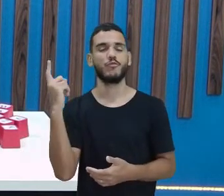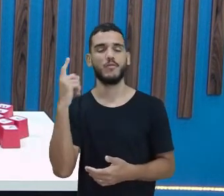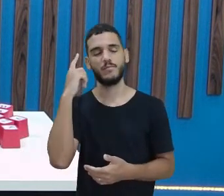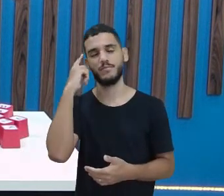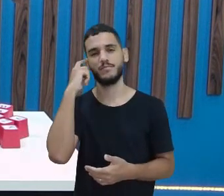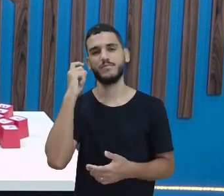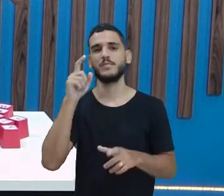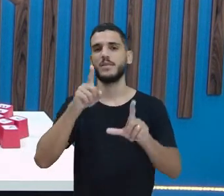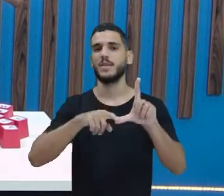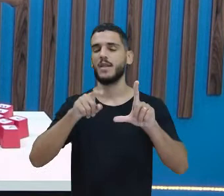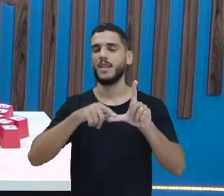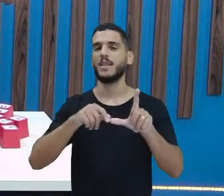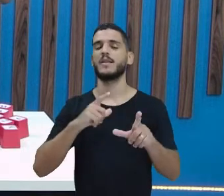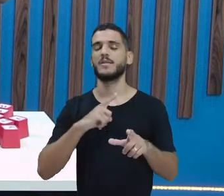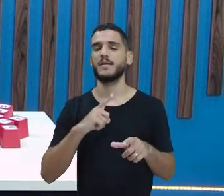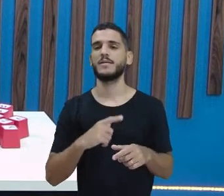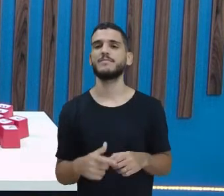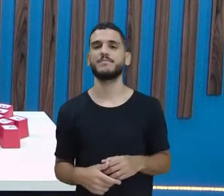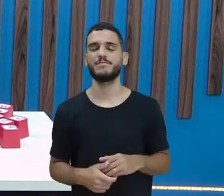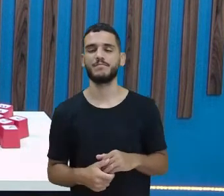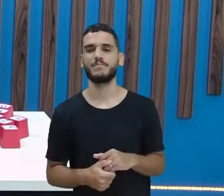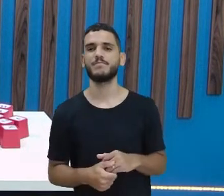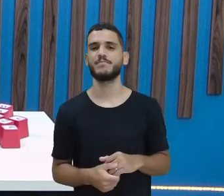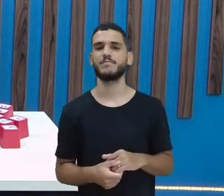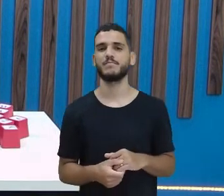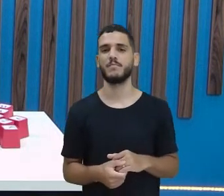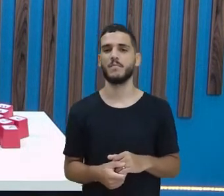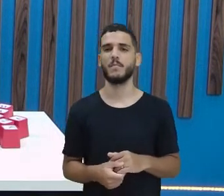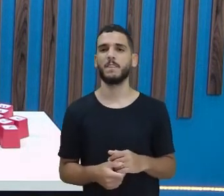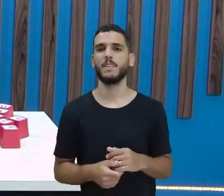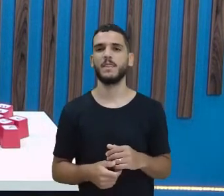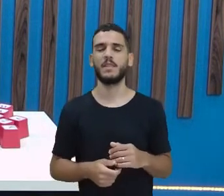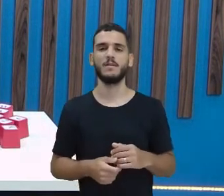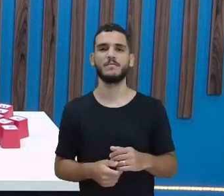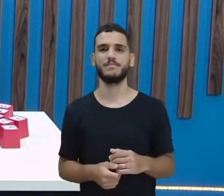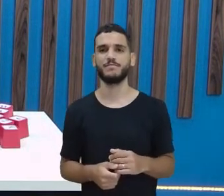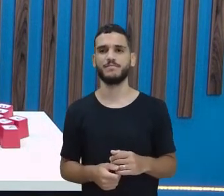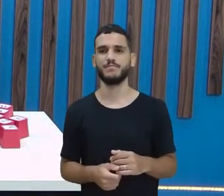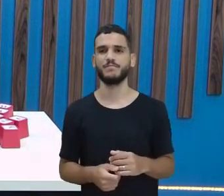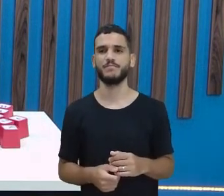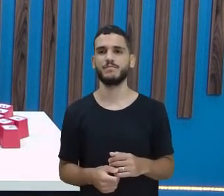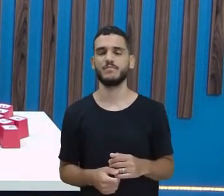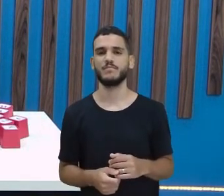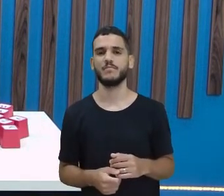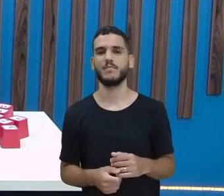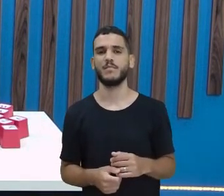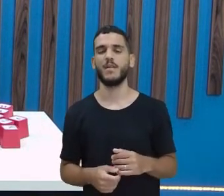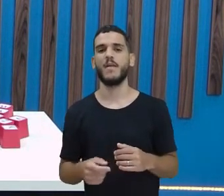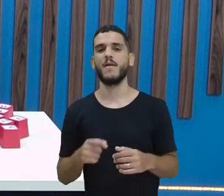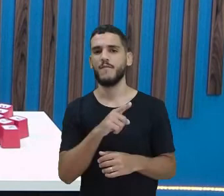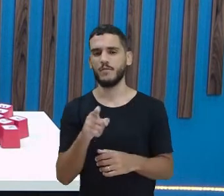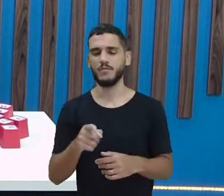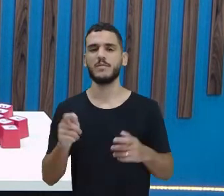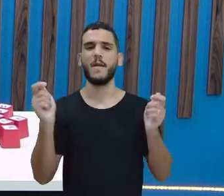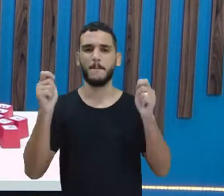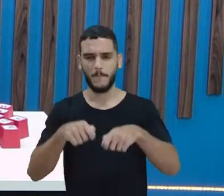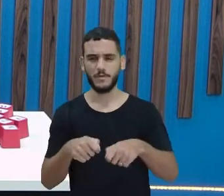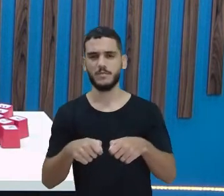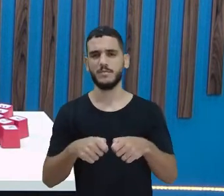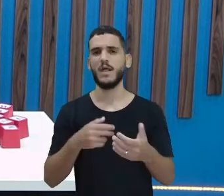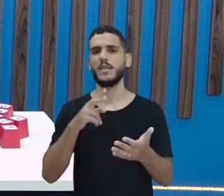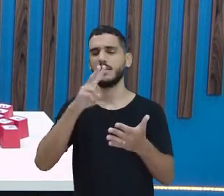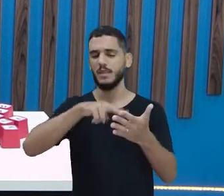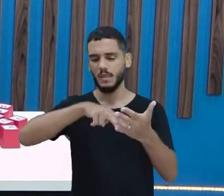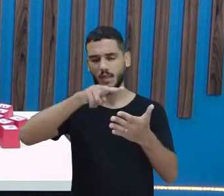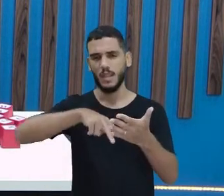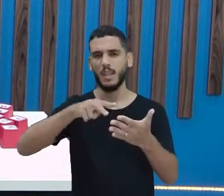letras fazem. Vamos verificar comigo essa leitura um pedacinho, porque você pode continuar essa leitura